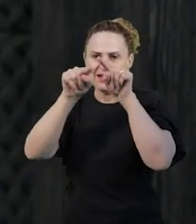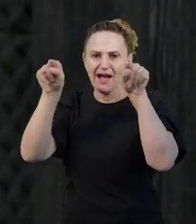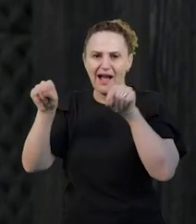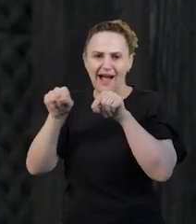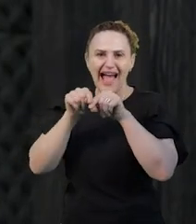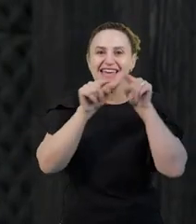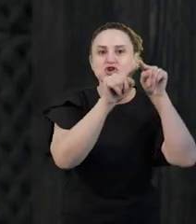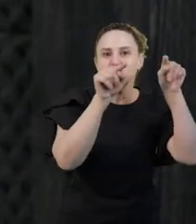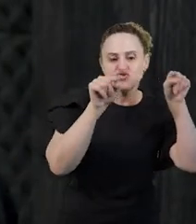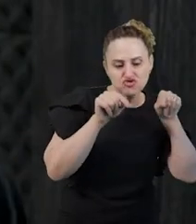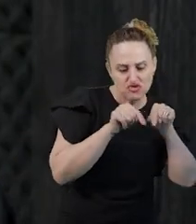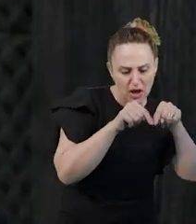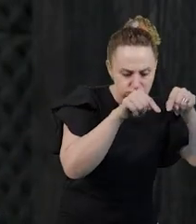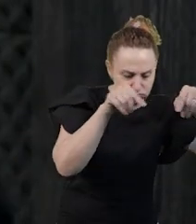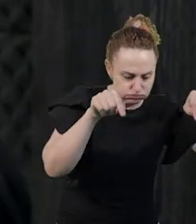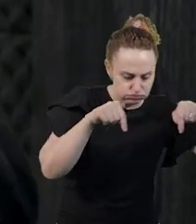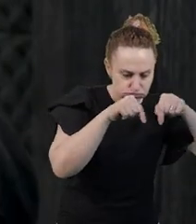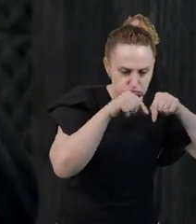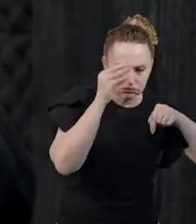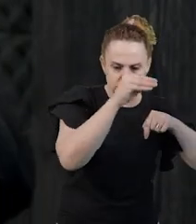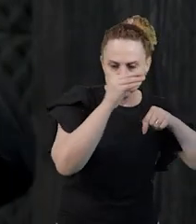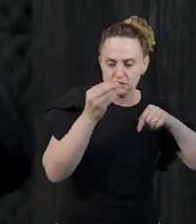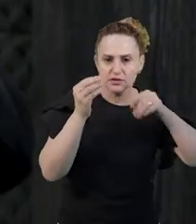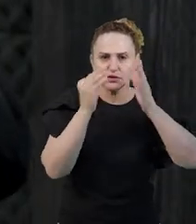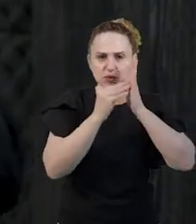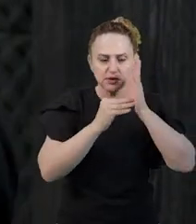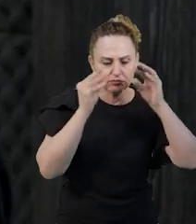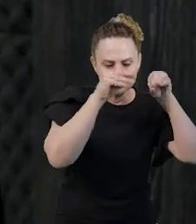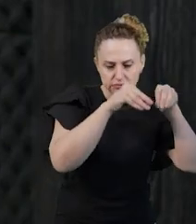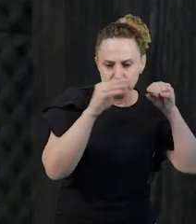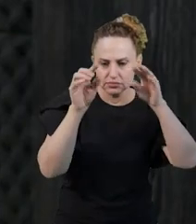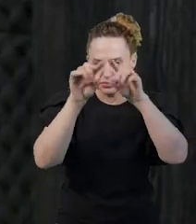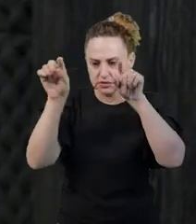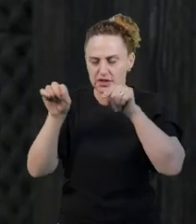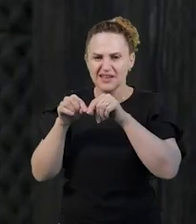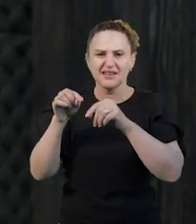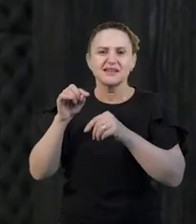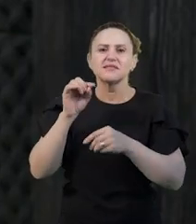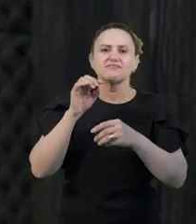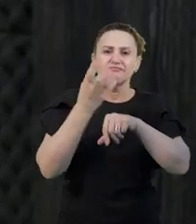das caixinhas. E nós vemos assim que, nessa fase da educação,